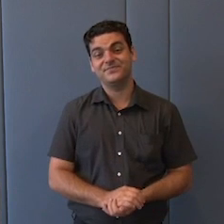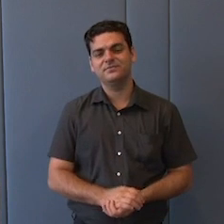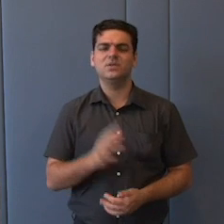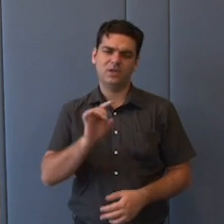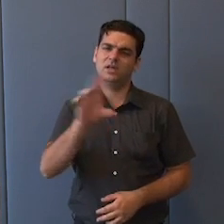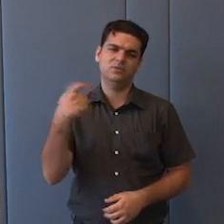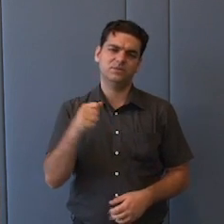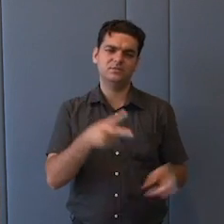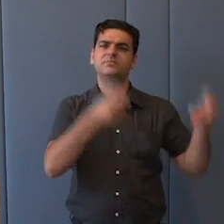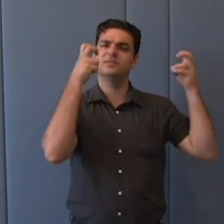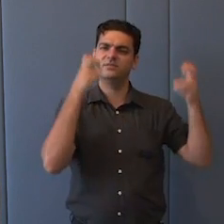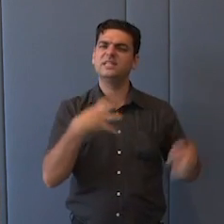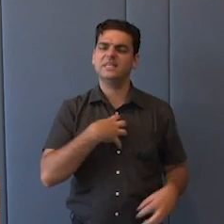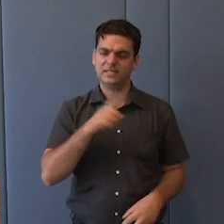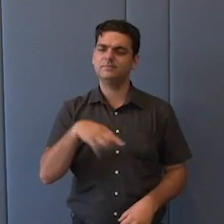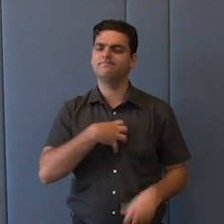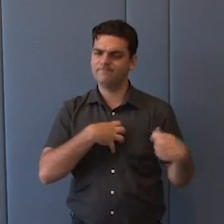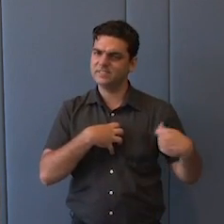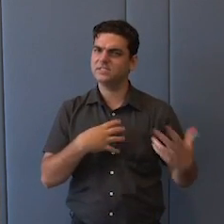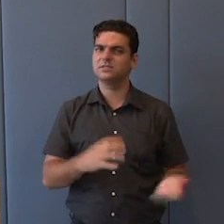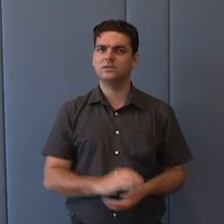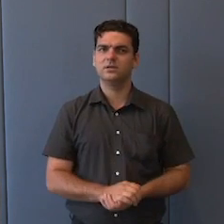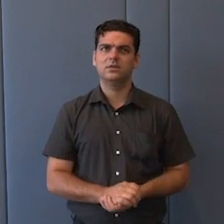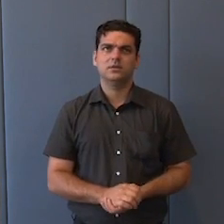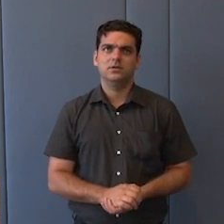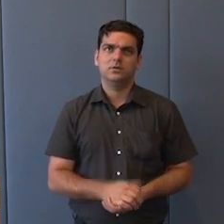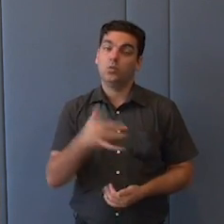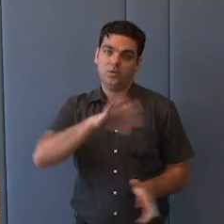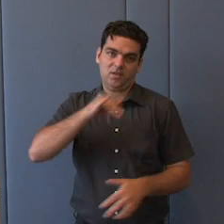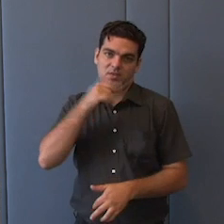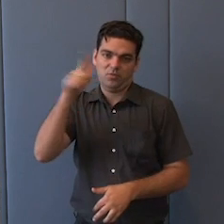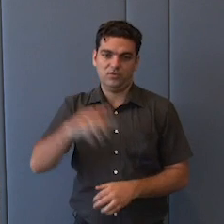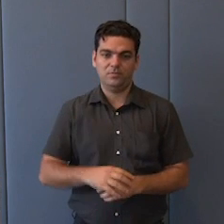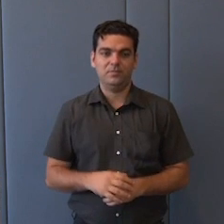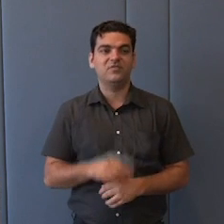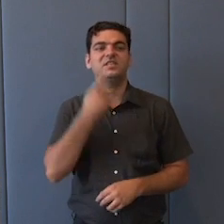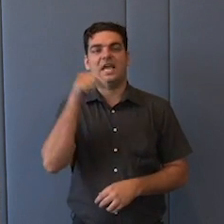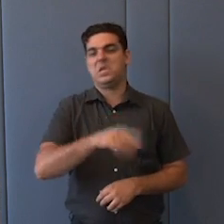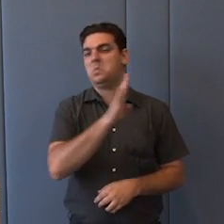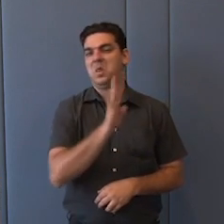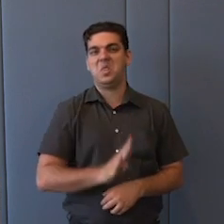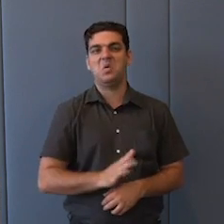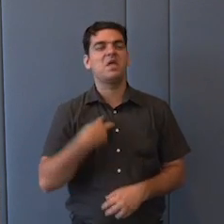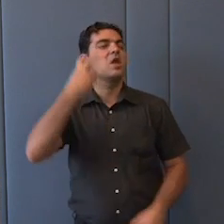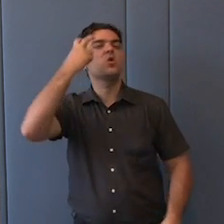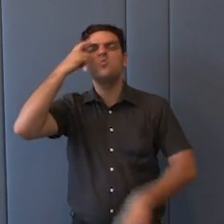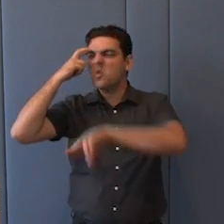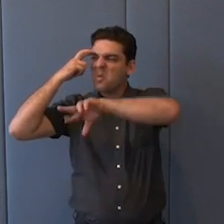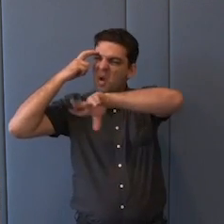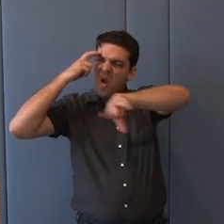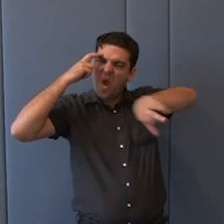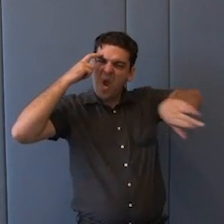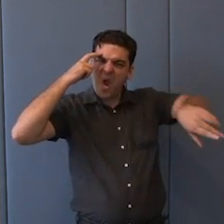sentimento. Por exemplo, a ideia de que o Brasil é um país multicultural, eu acho isso totalmente equivocado,